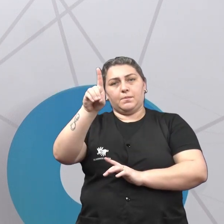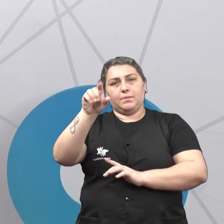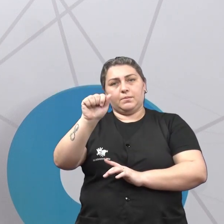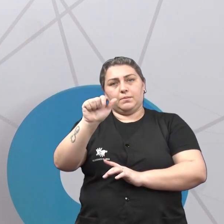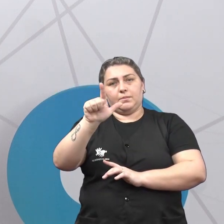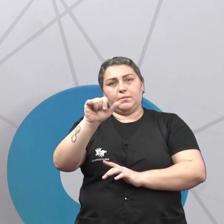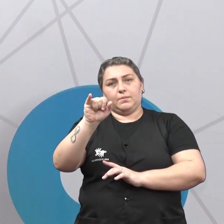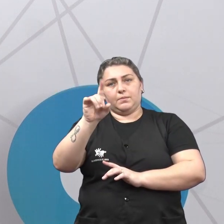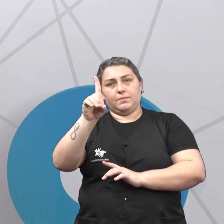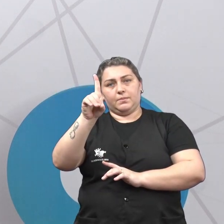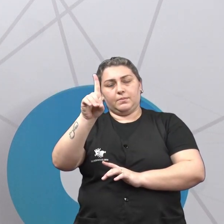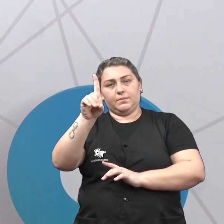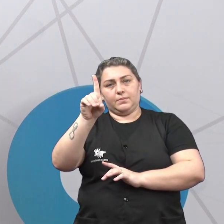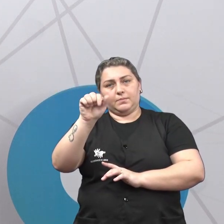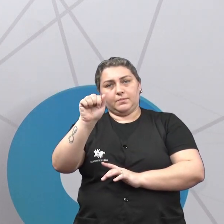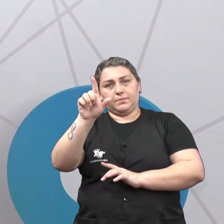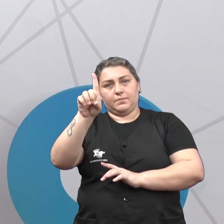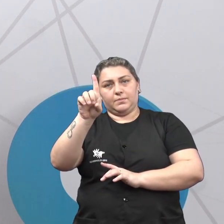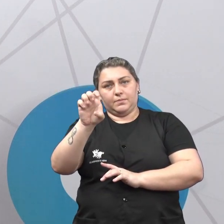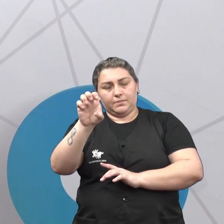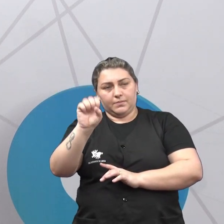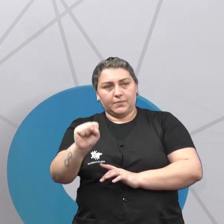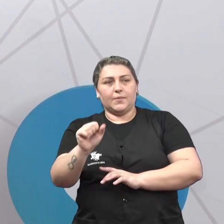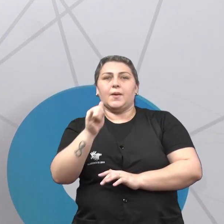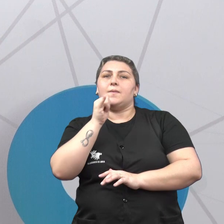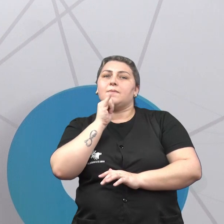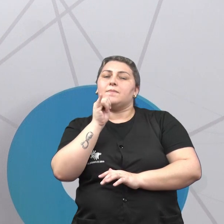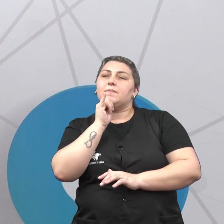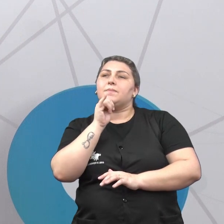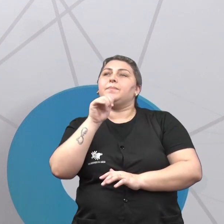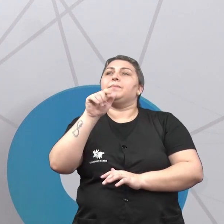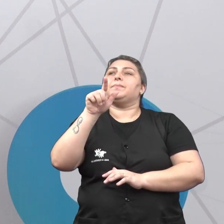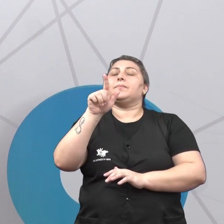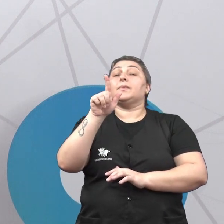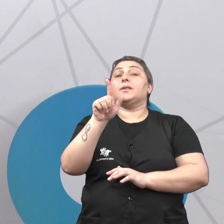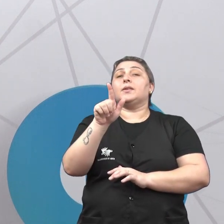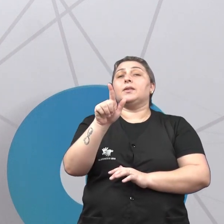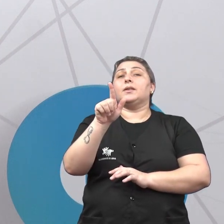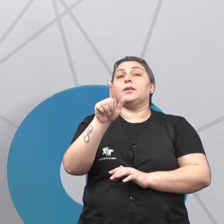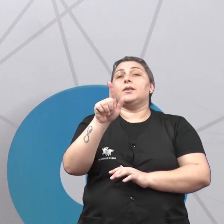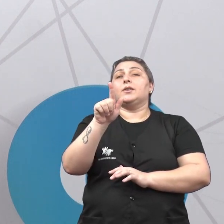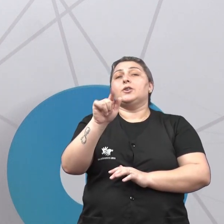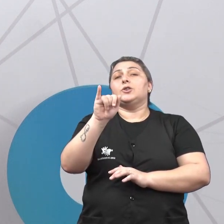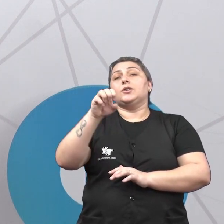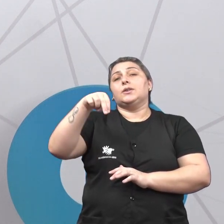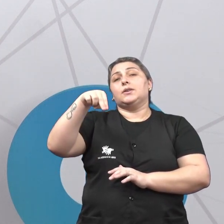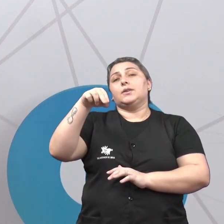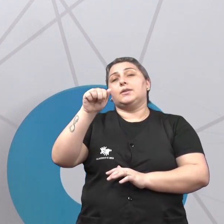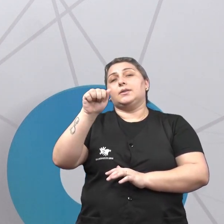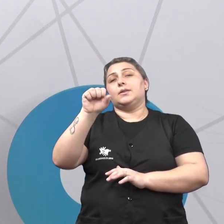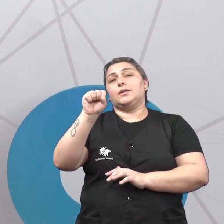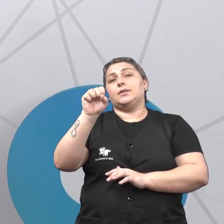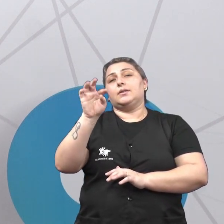ginástica rítmica ou a ginástica artística, a gente precisa muito disso. Então, as